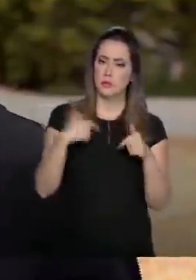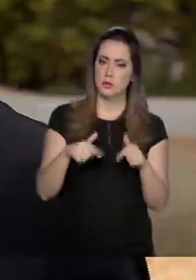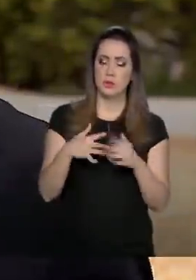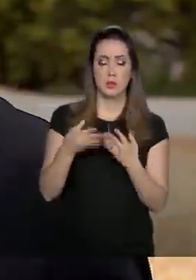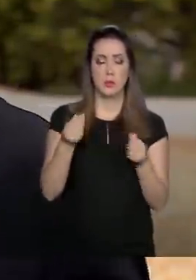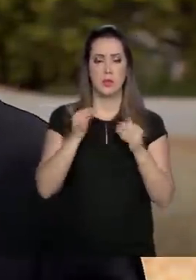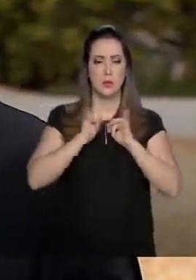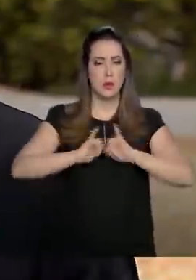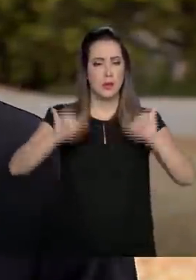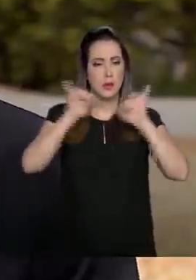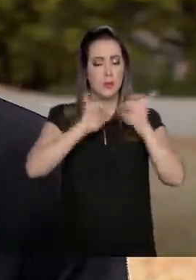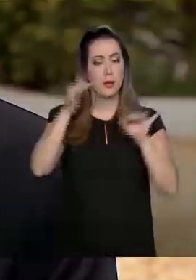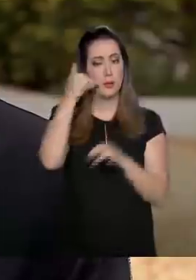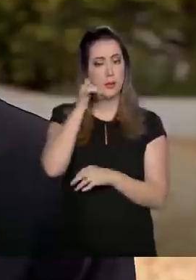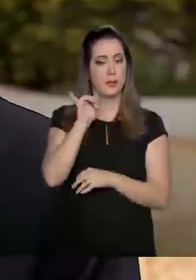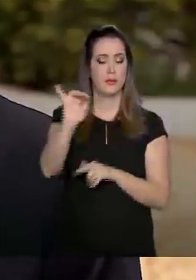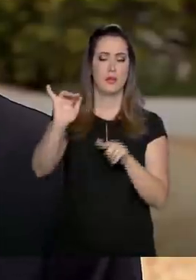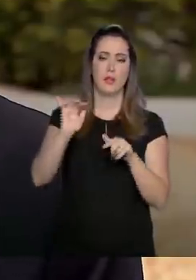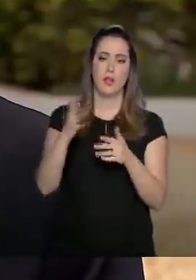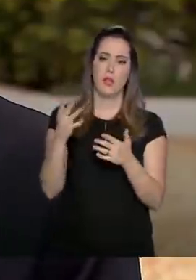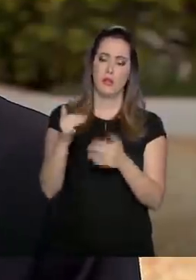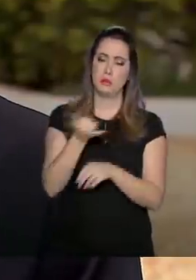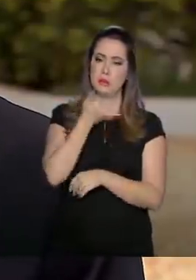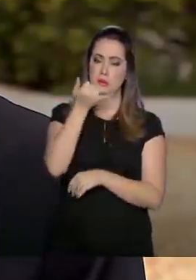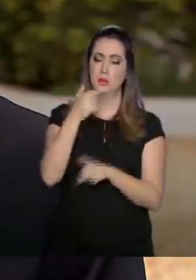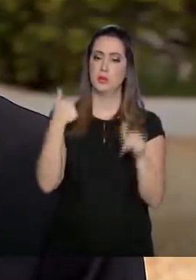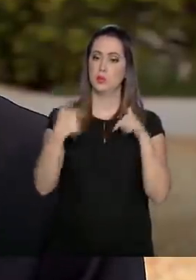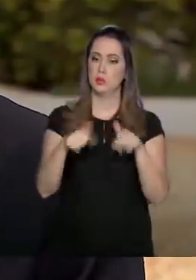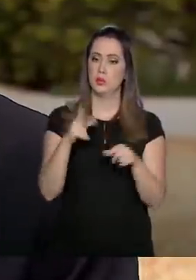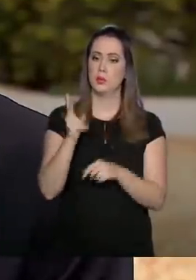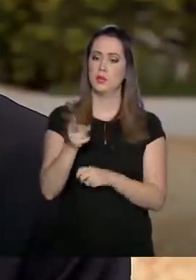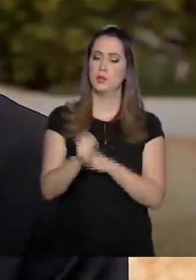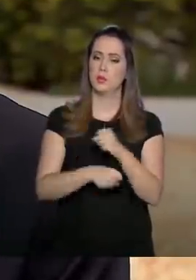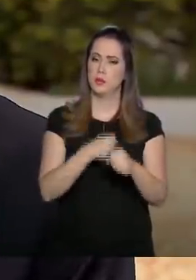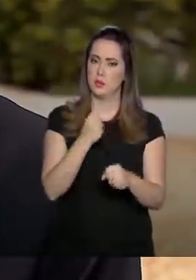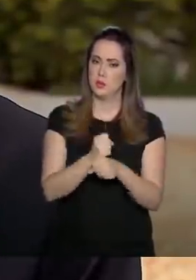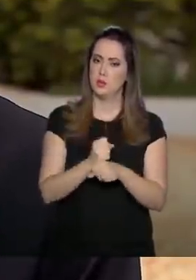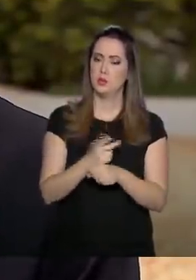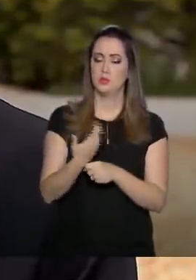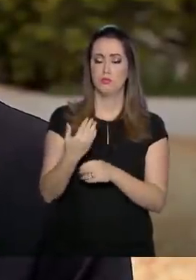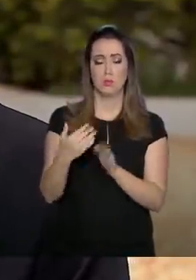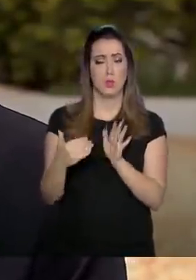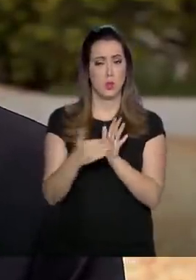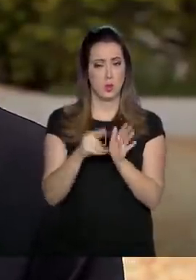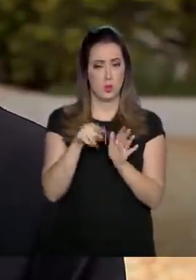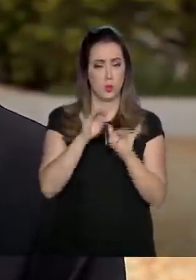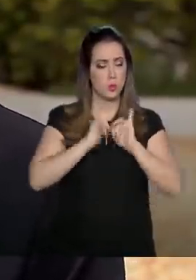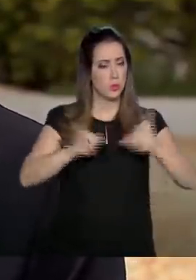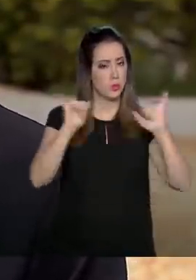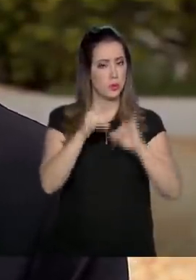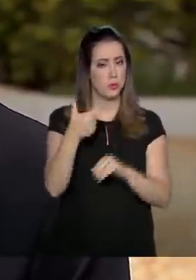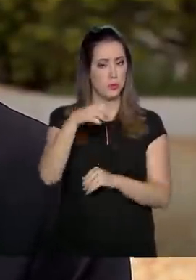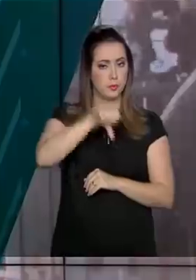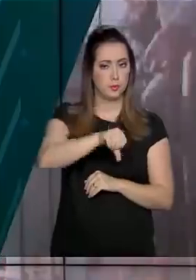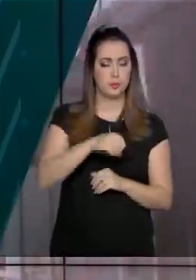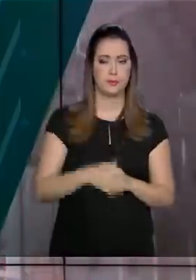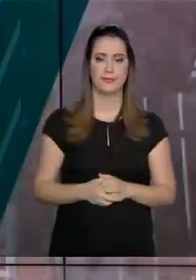de prevenção de acidentes do trabalho. E é isso que nós estamos fazendo anualmente com essa última nossa campanha, a Campat 2019.